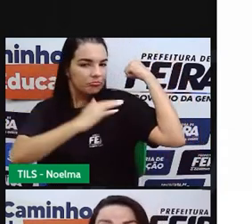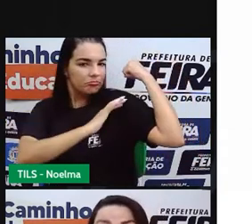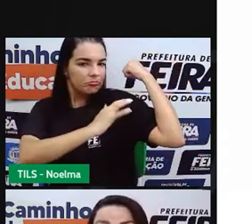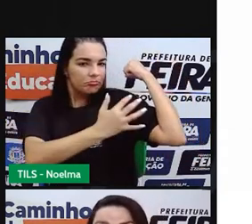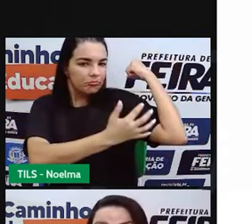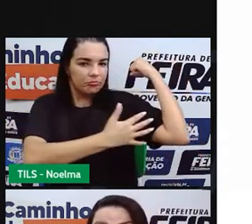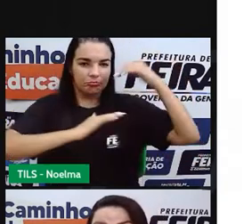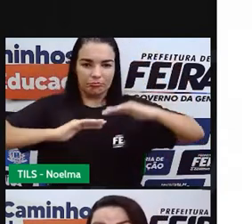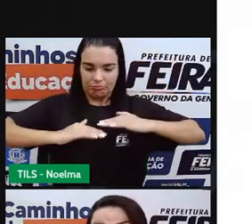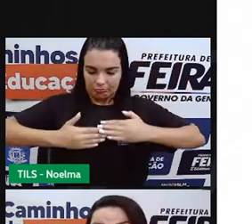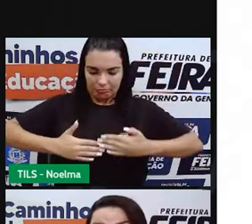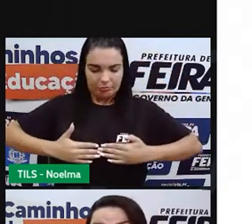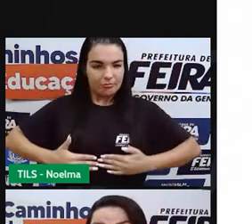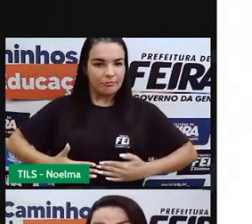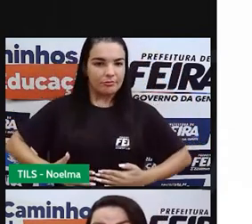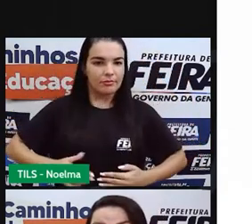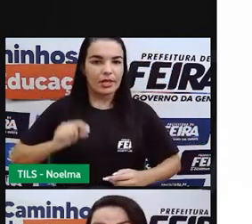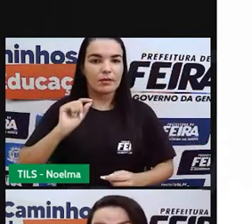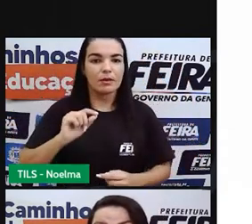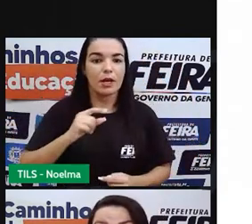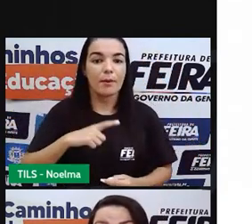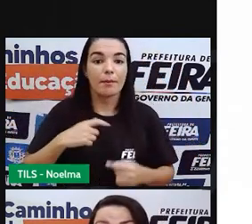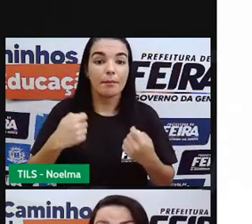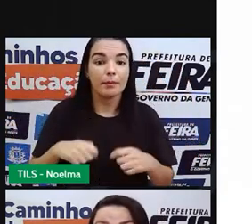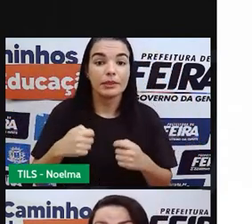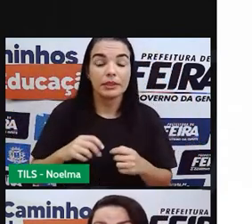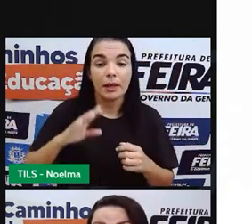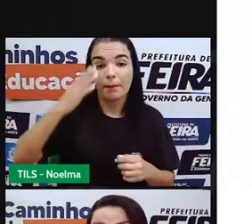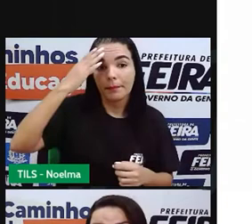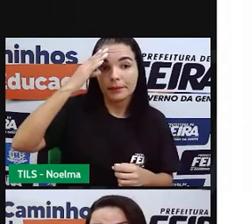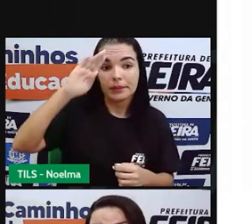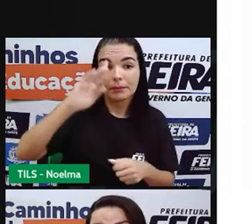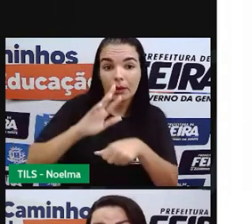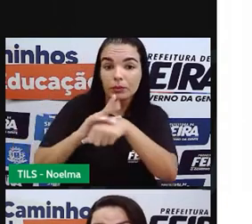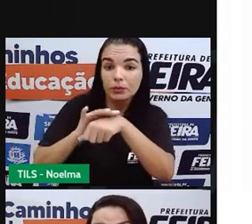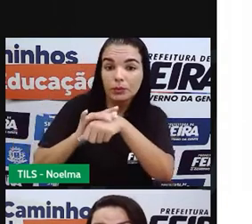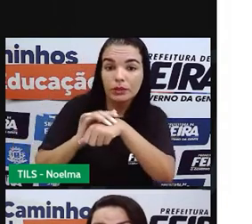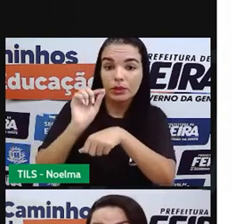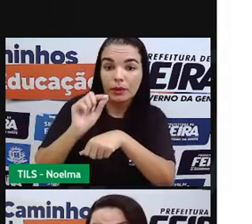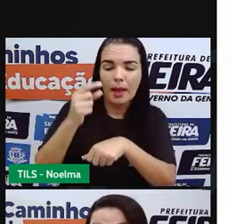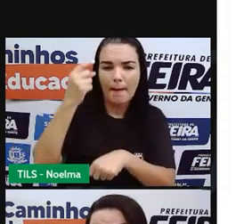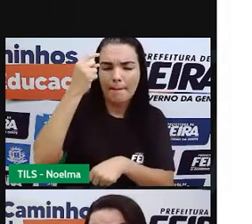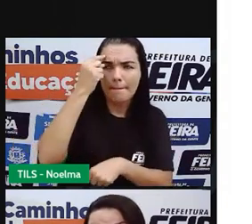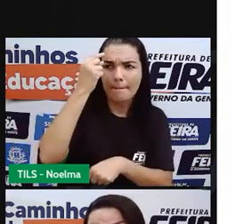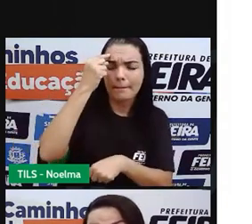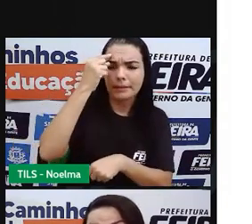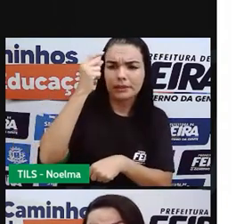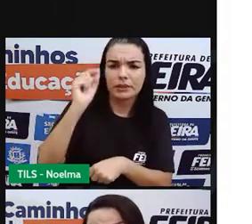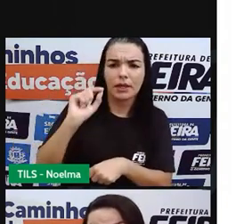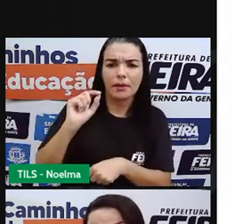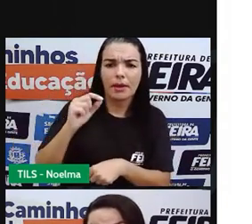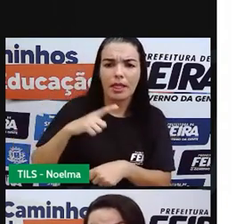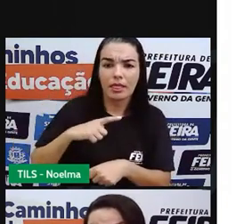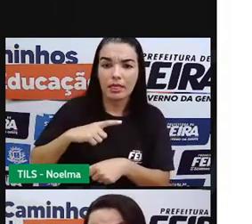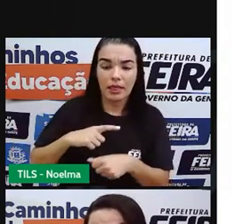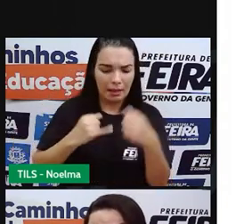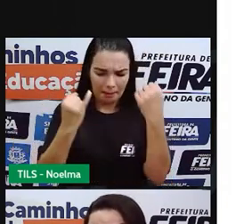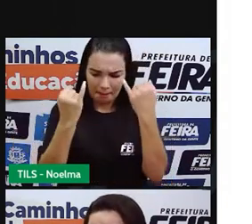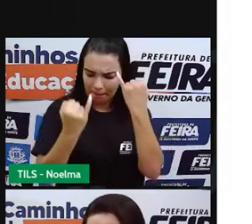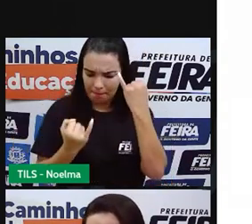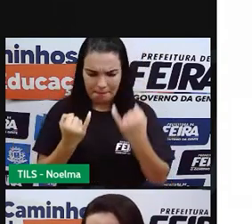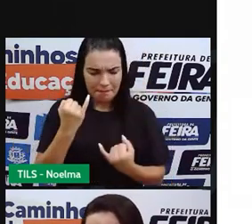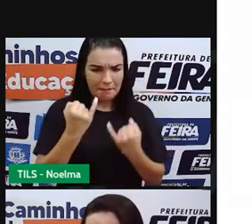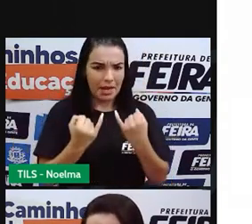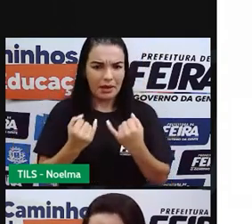A principal característica dessa doença é a alteração em relação à imagem do corpo. A pessoa vigorexica, ela acredita estar magra